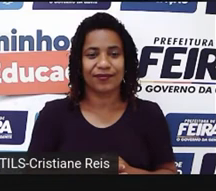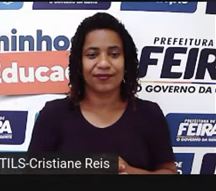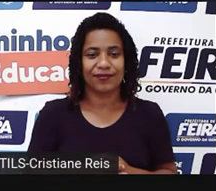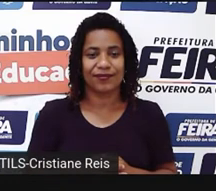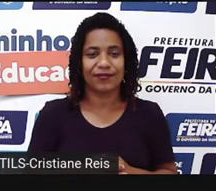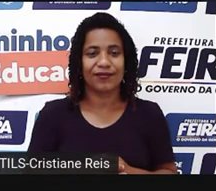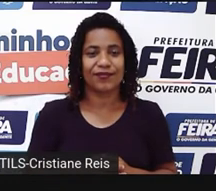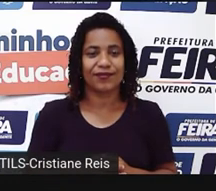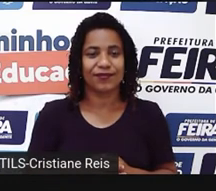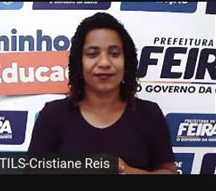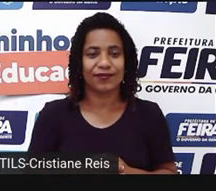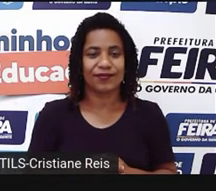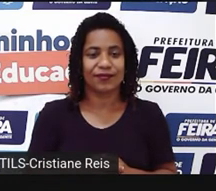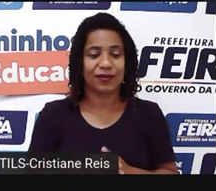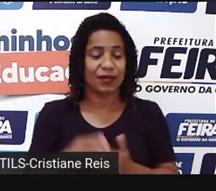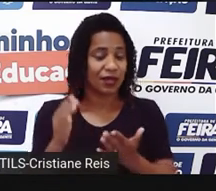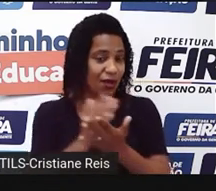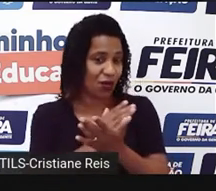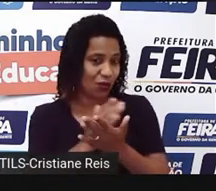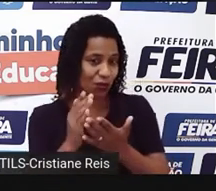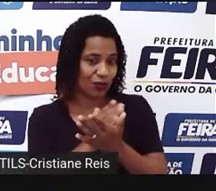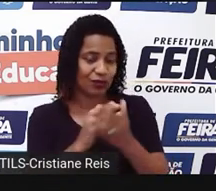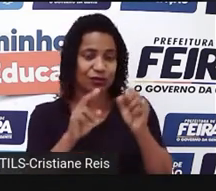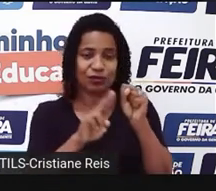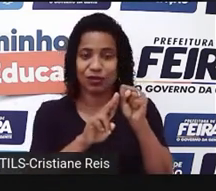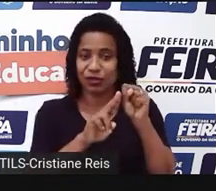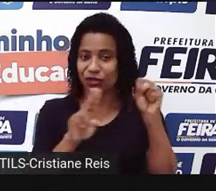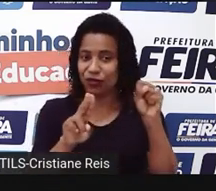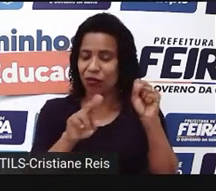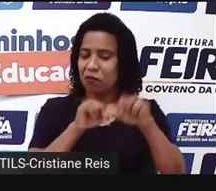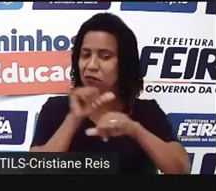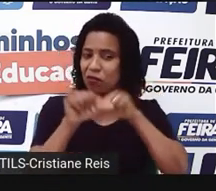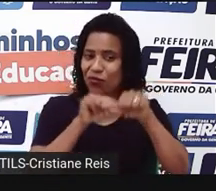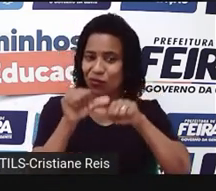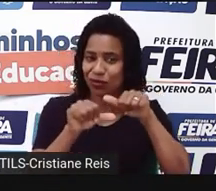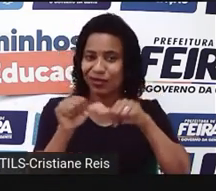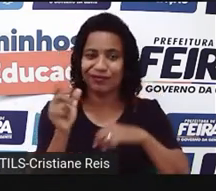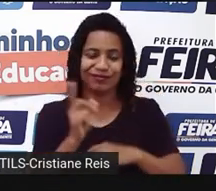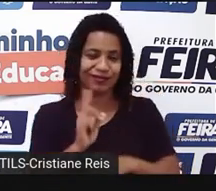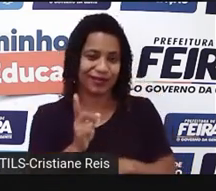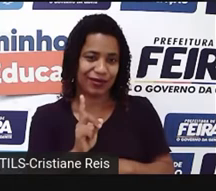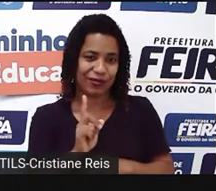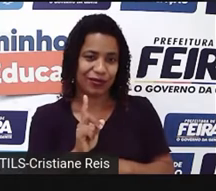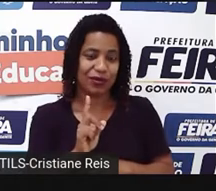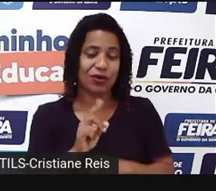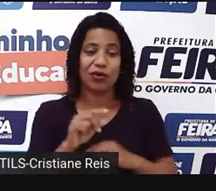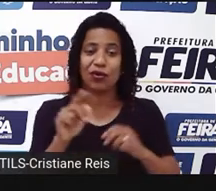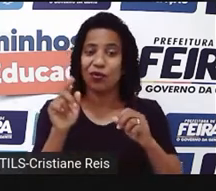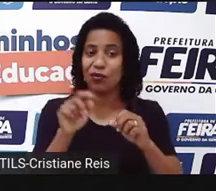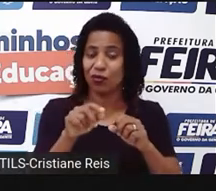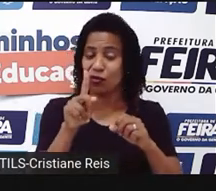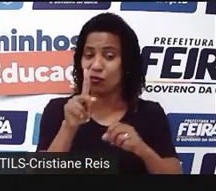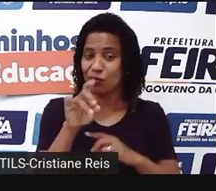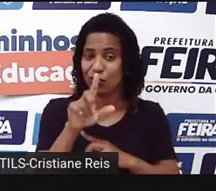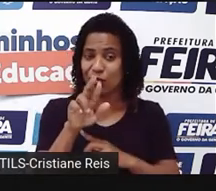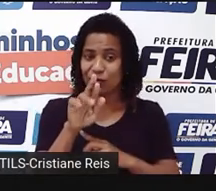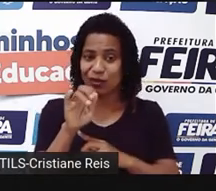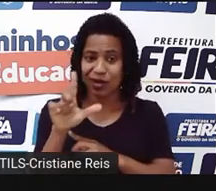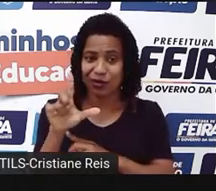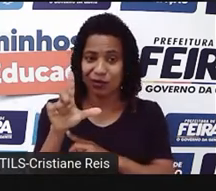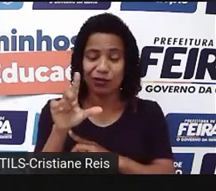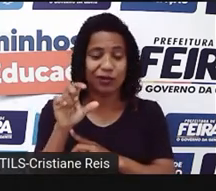it. Então, alguns substantivos, eles não mudam. Então, o plural será sempre igual ao singular.